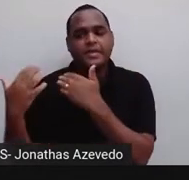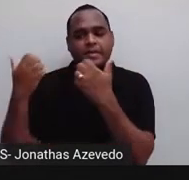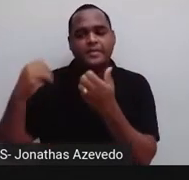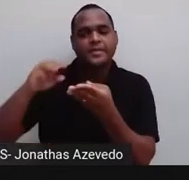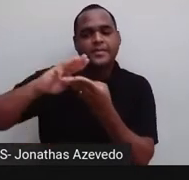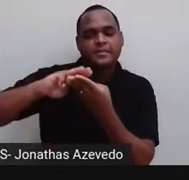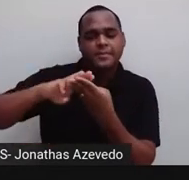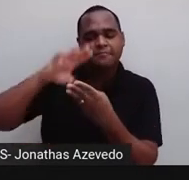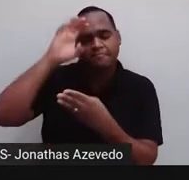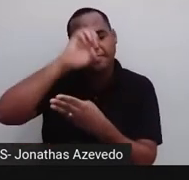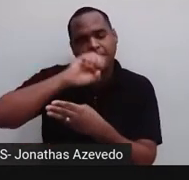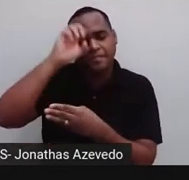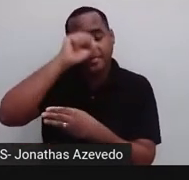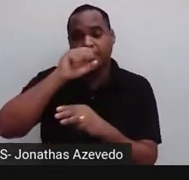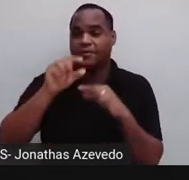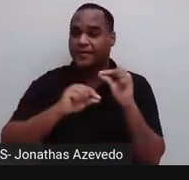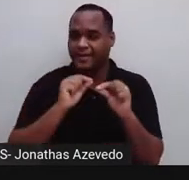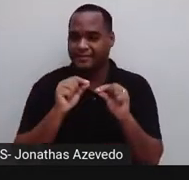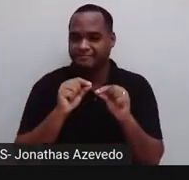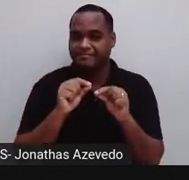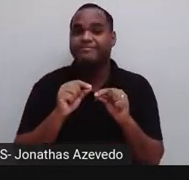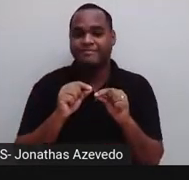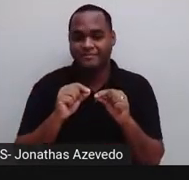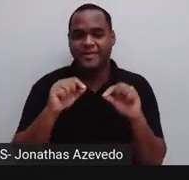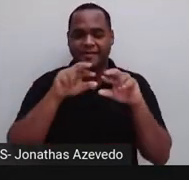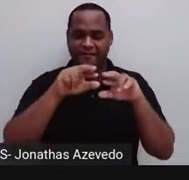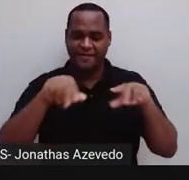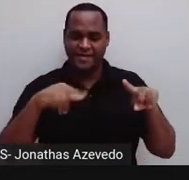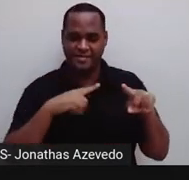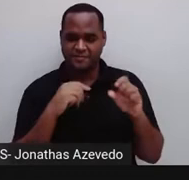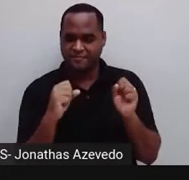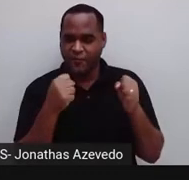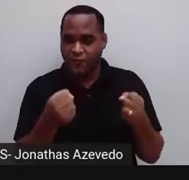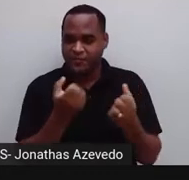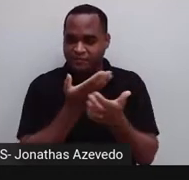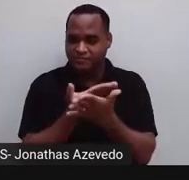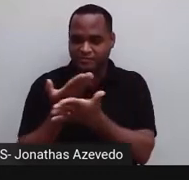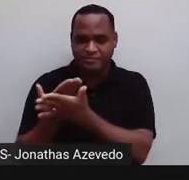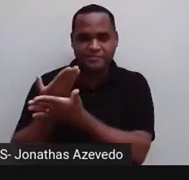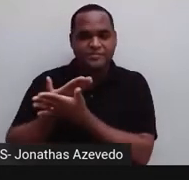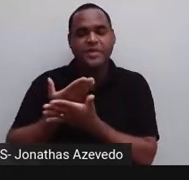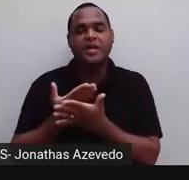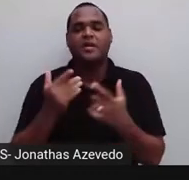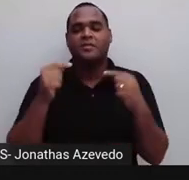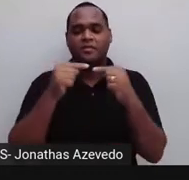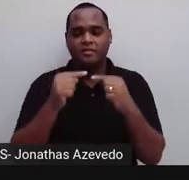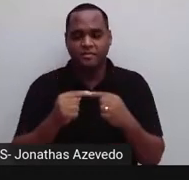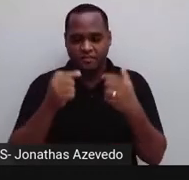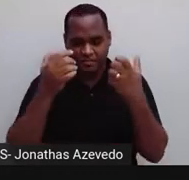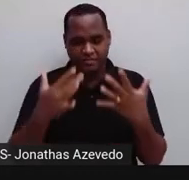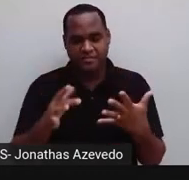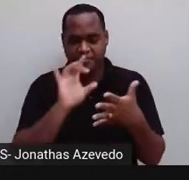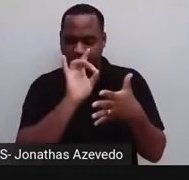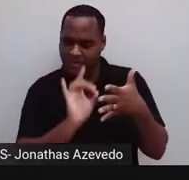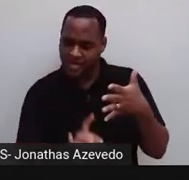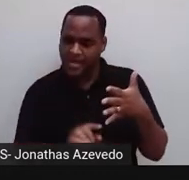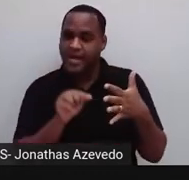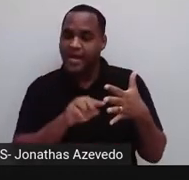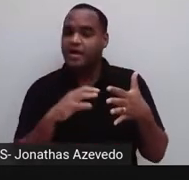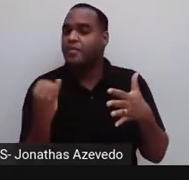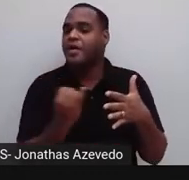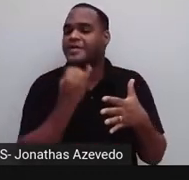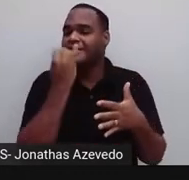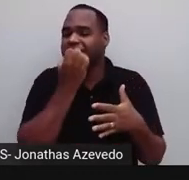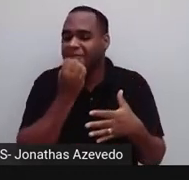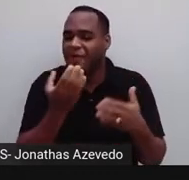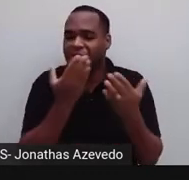tá? Mas de coisas aí que a gente estudou e que foram... e que são, né? Importantes para que você